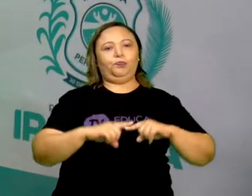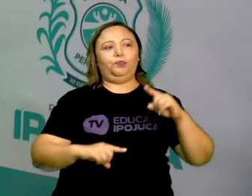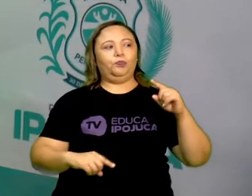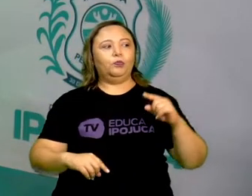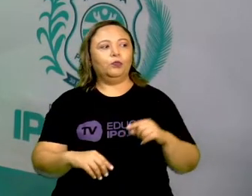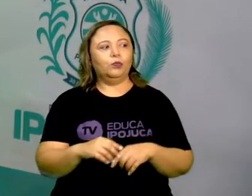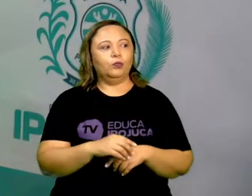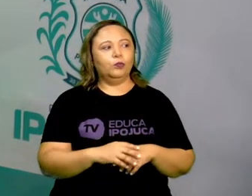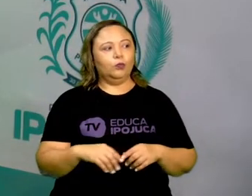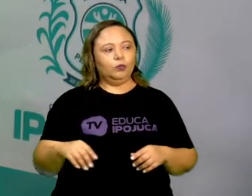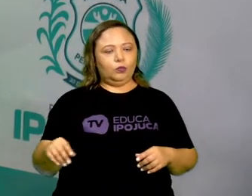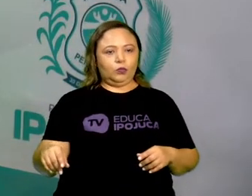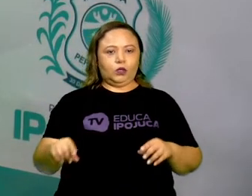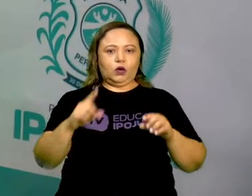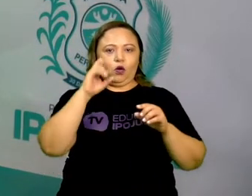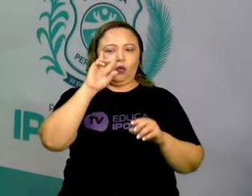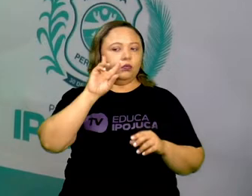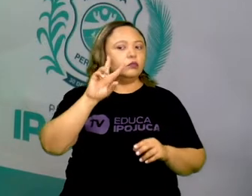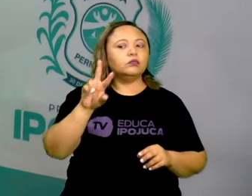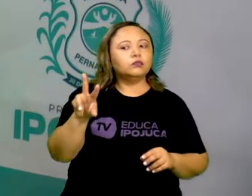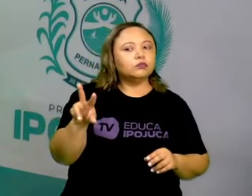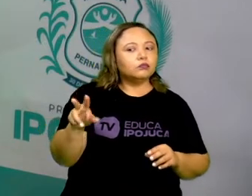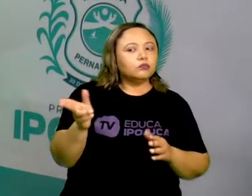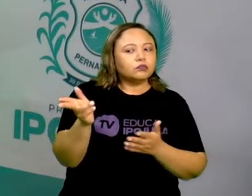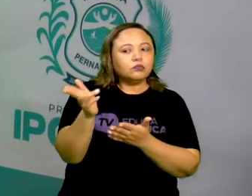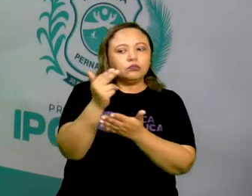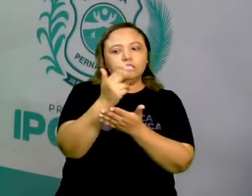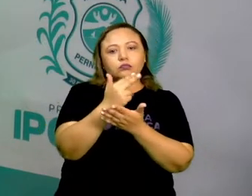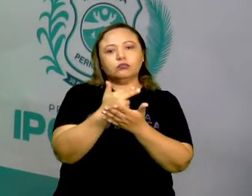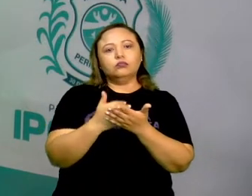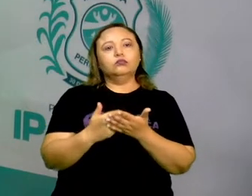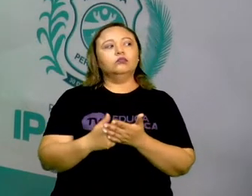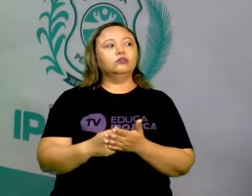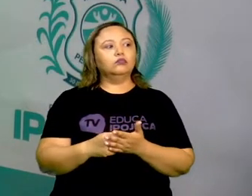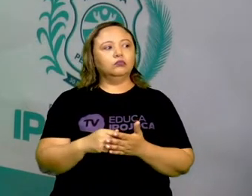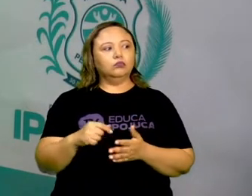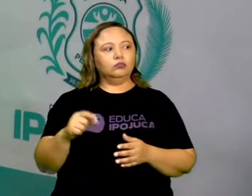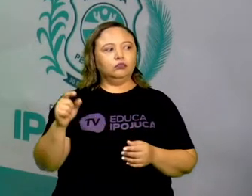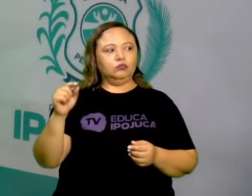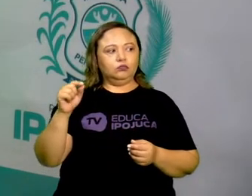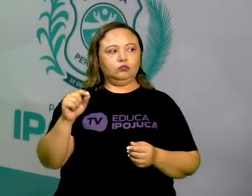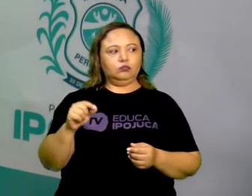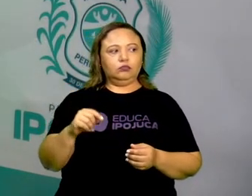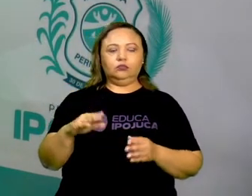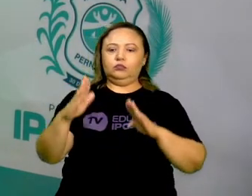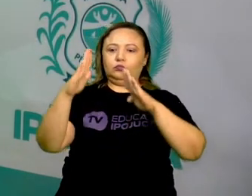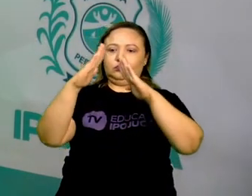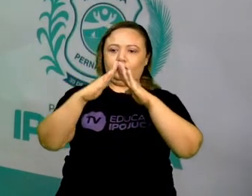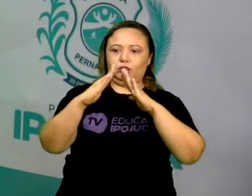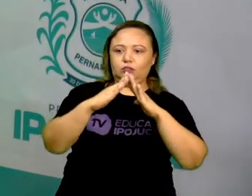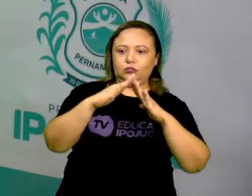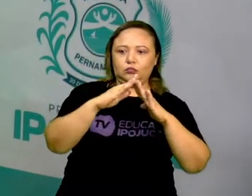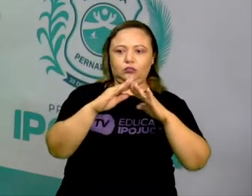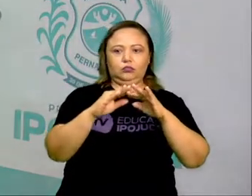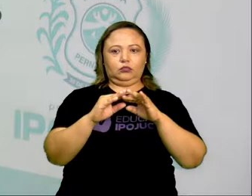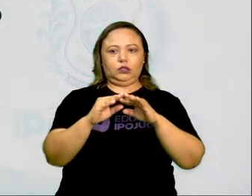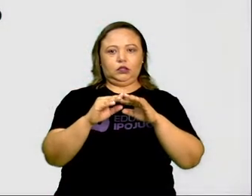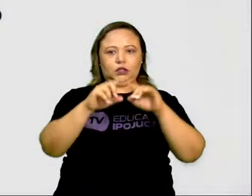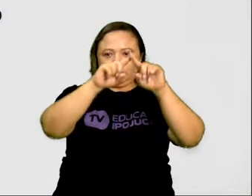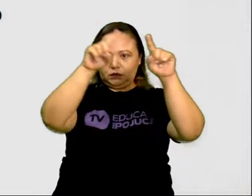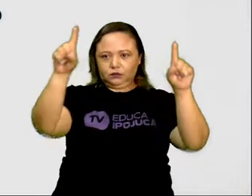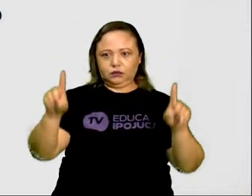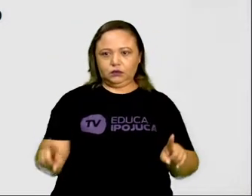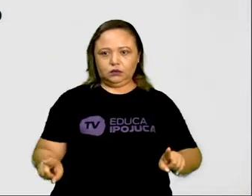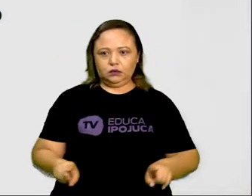De acordo com a figura, localize o quê? A casa. A casa